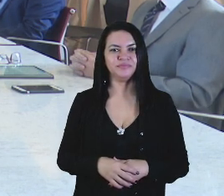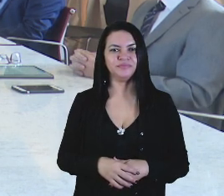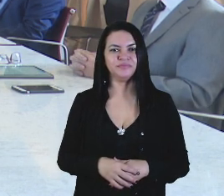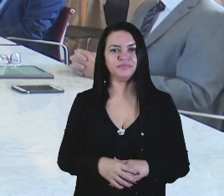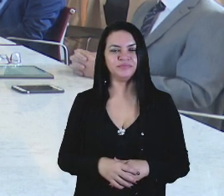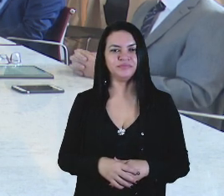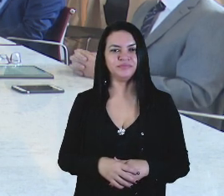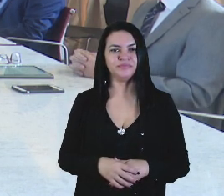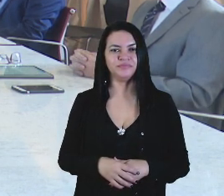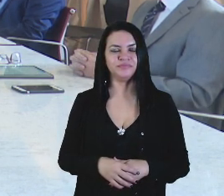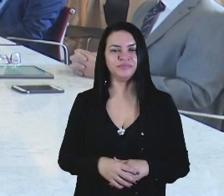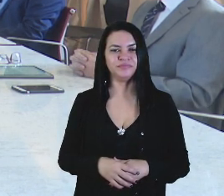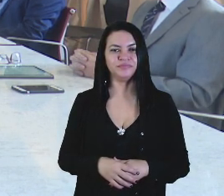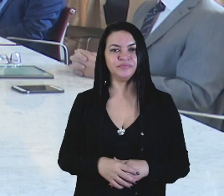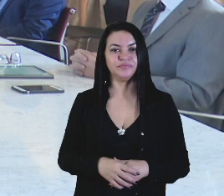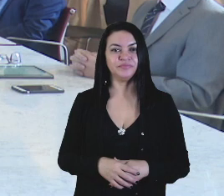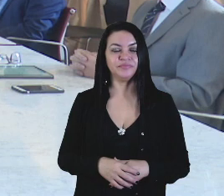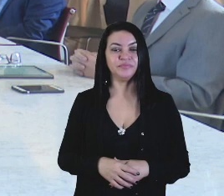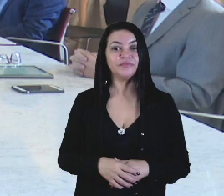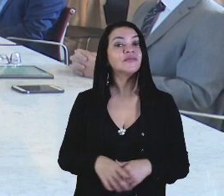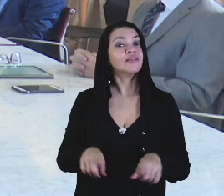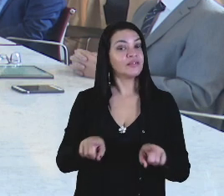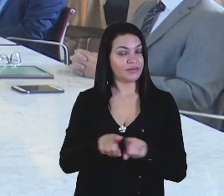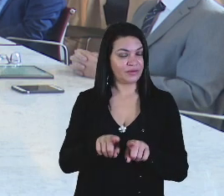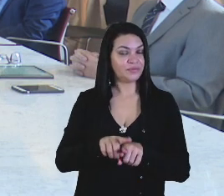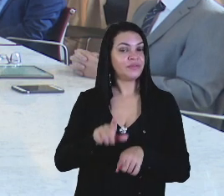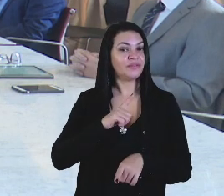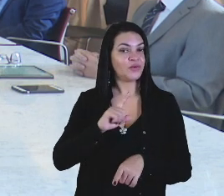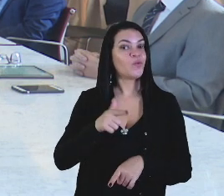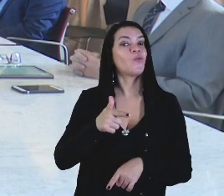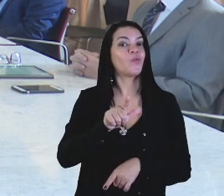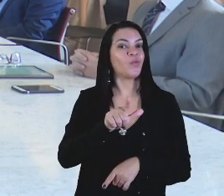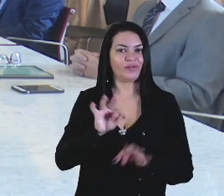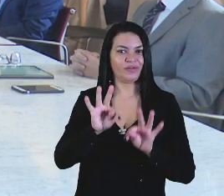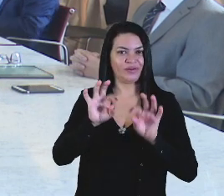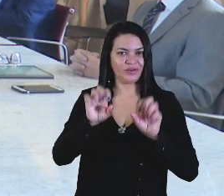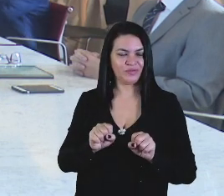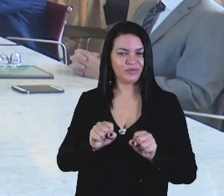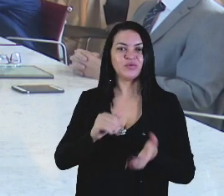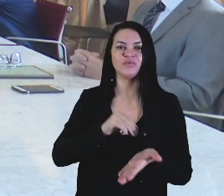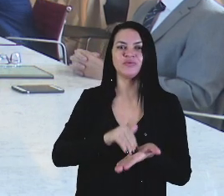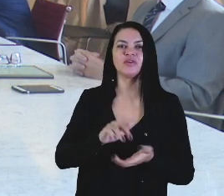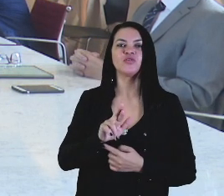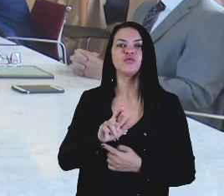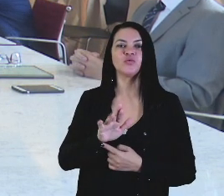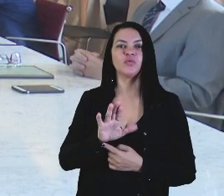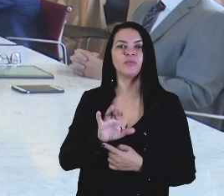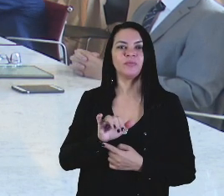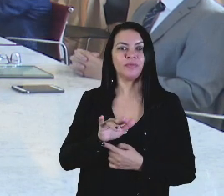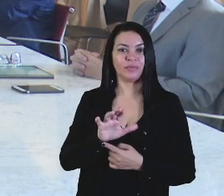Assinam como testemunha também o senhor secretário Rubens Júnior.